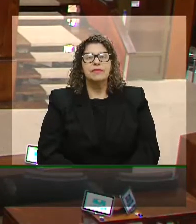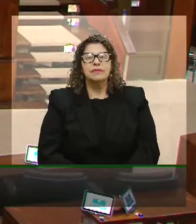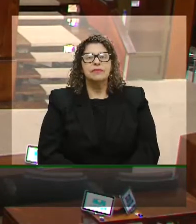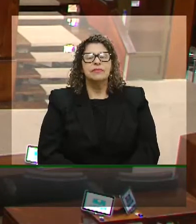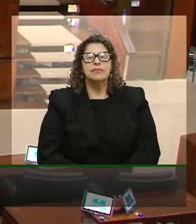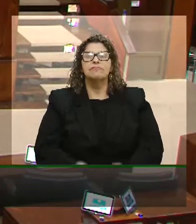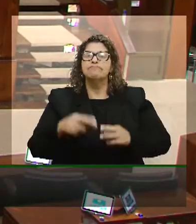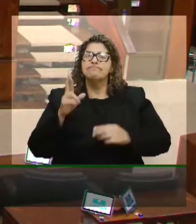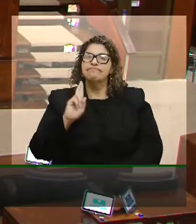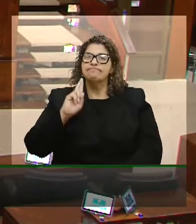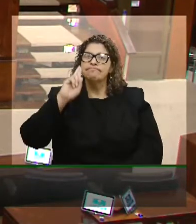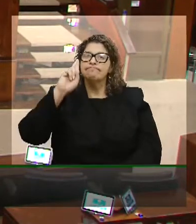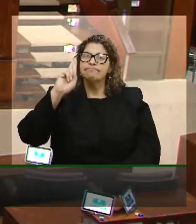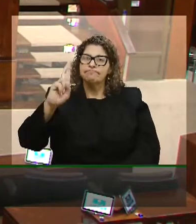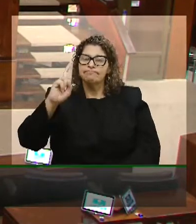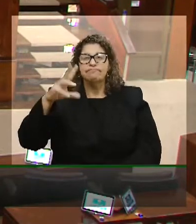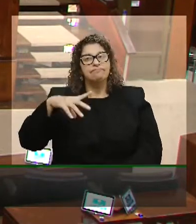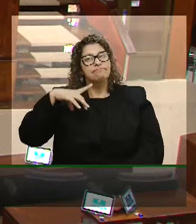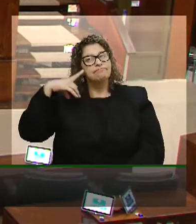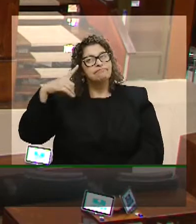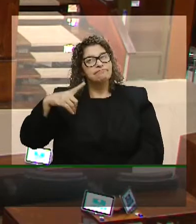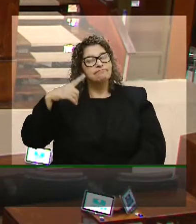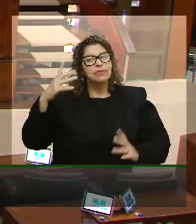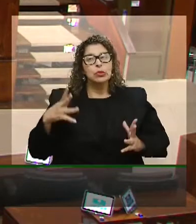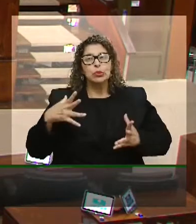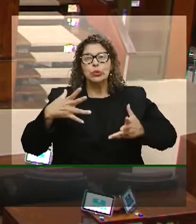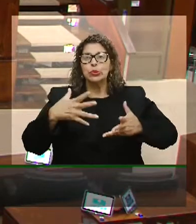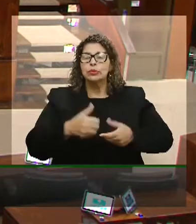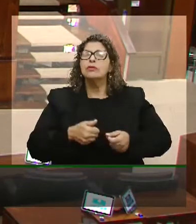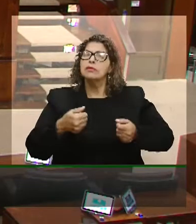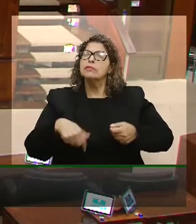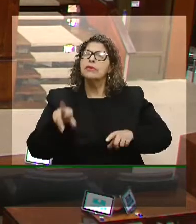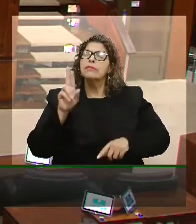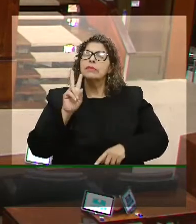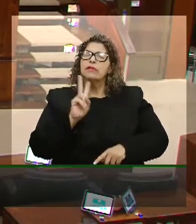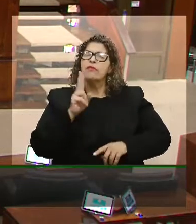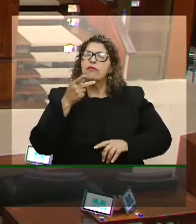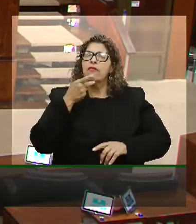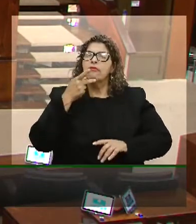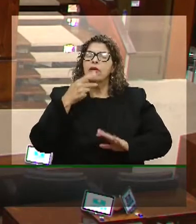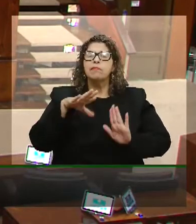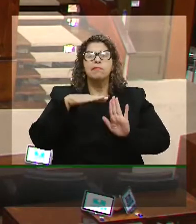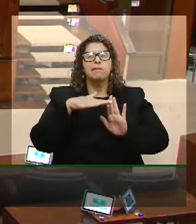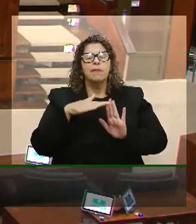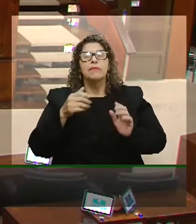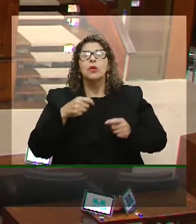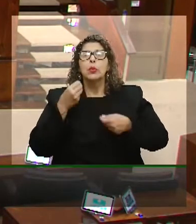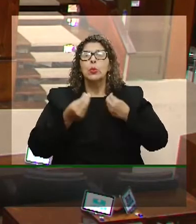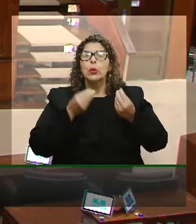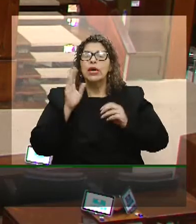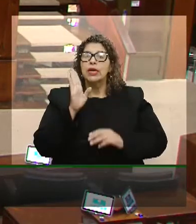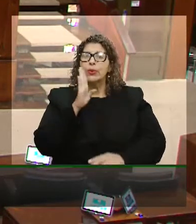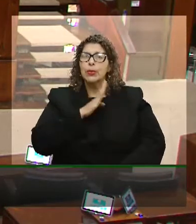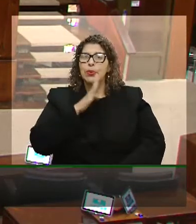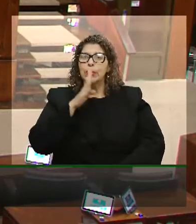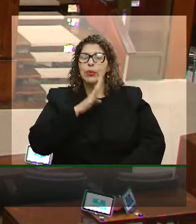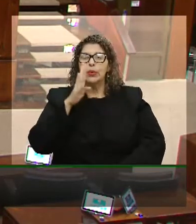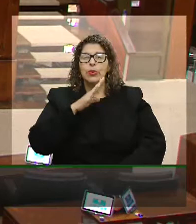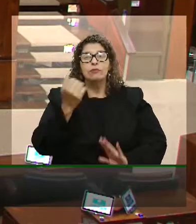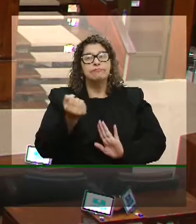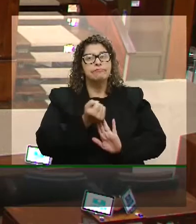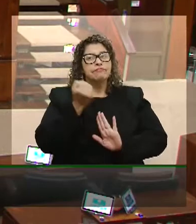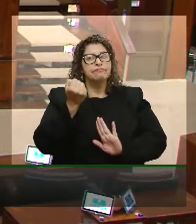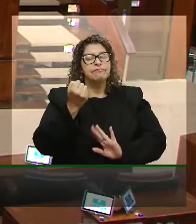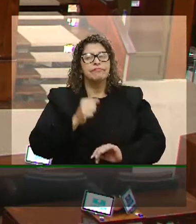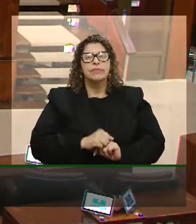Senhor presidente, senhores deputados, senhoras deputadas, eu quero abordar aqui duas questões. Uma que, muito rapidamente, apenas para registrar,